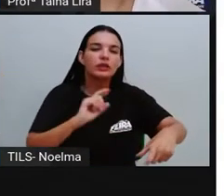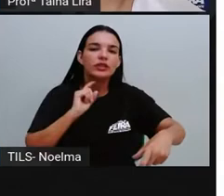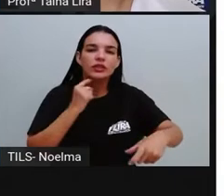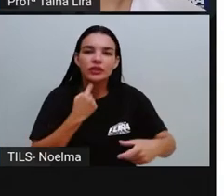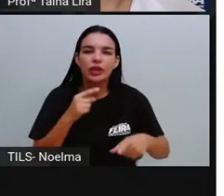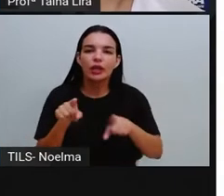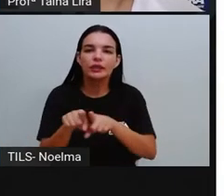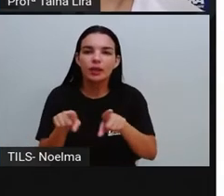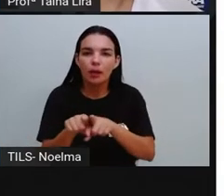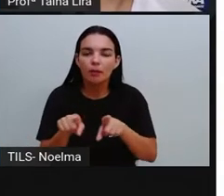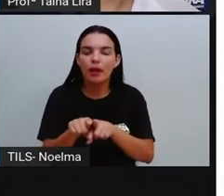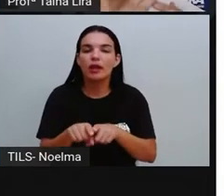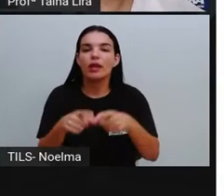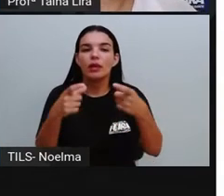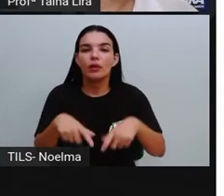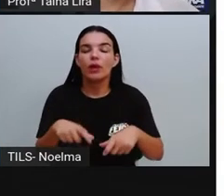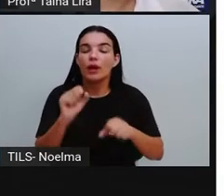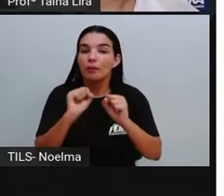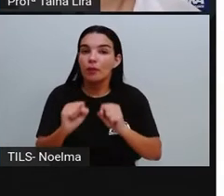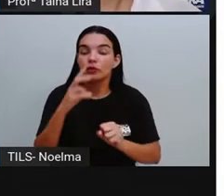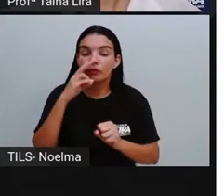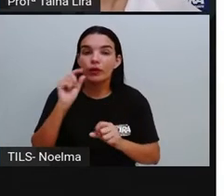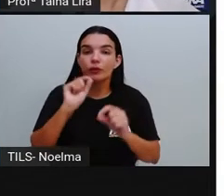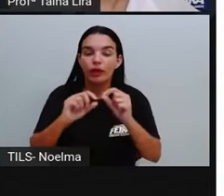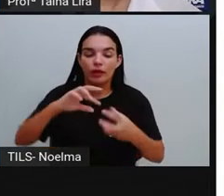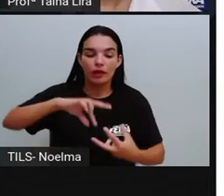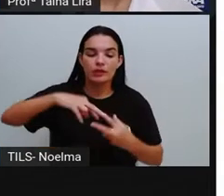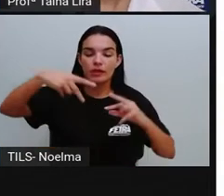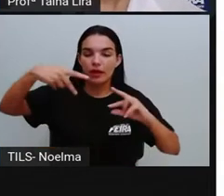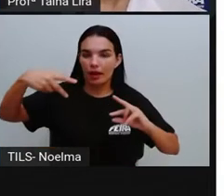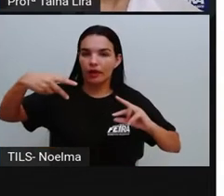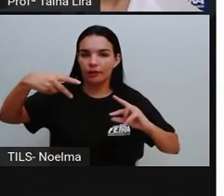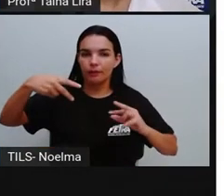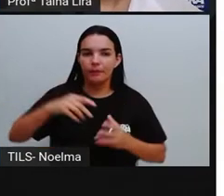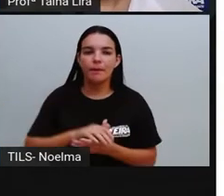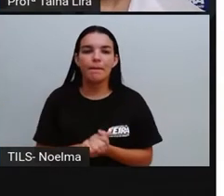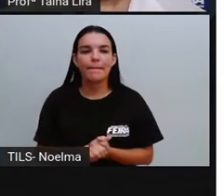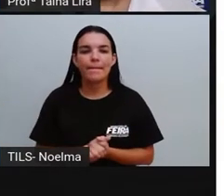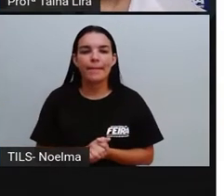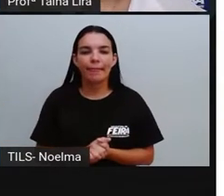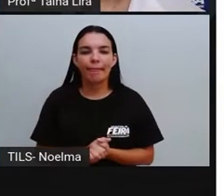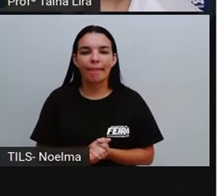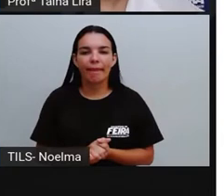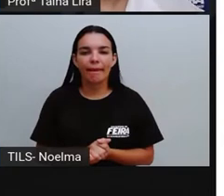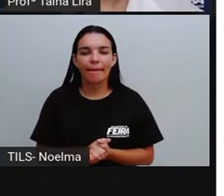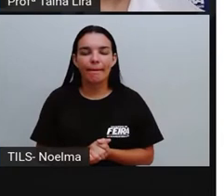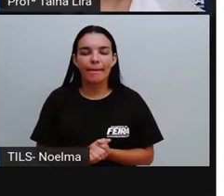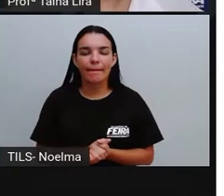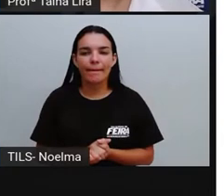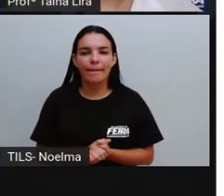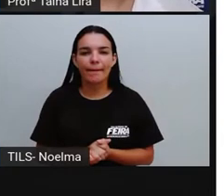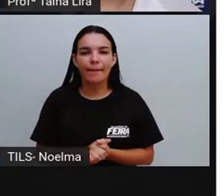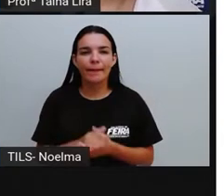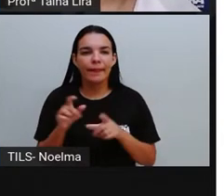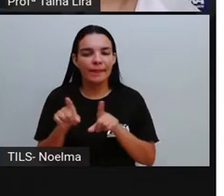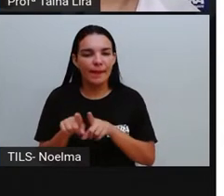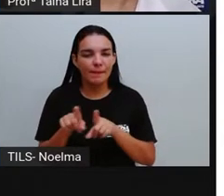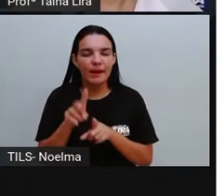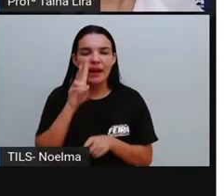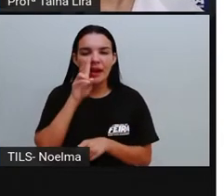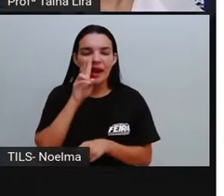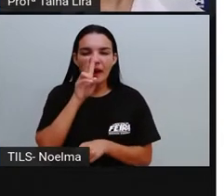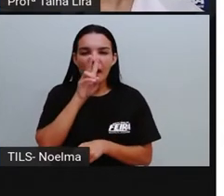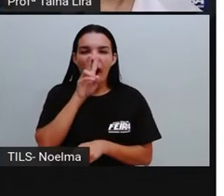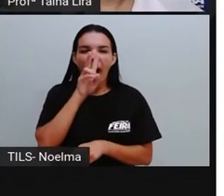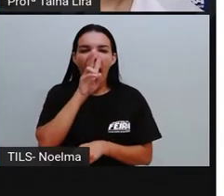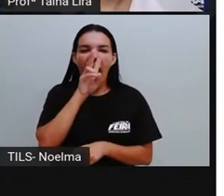né? O que pode ser reaproveitado, reciclado, tá? E a gente viu que, inclusive, o lixo,